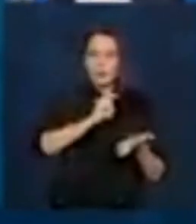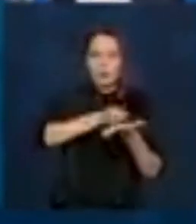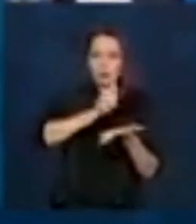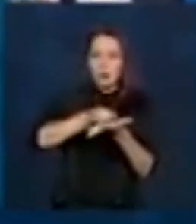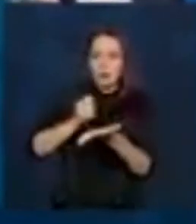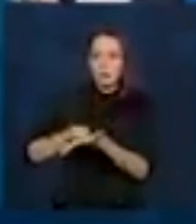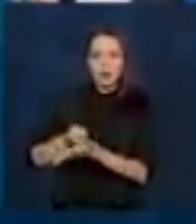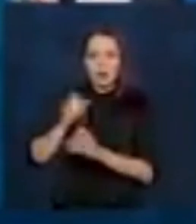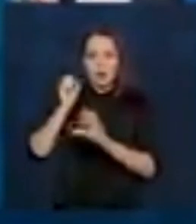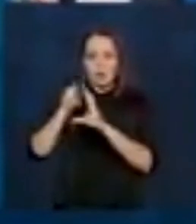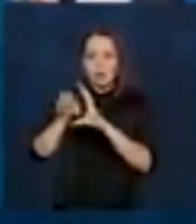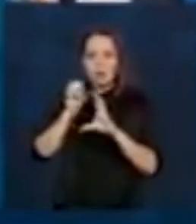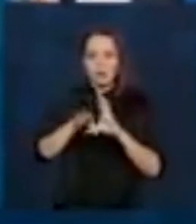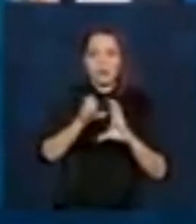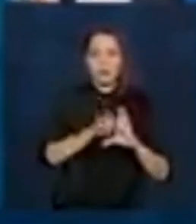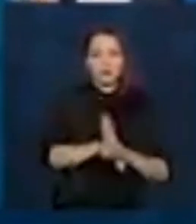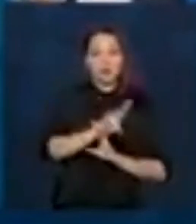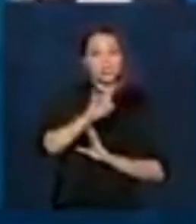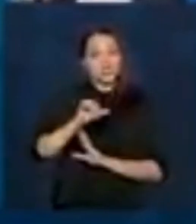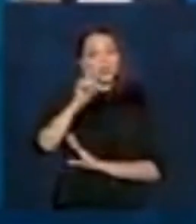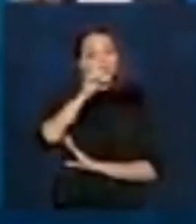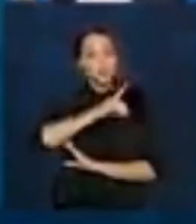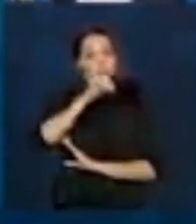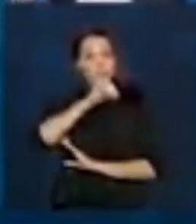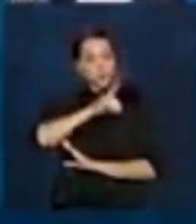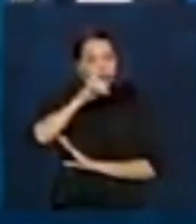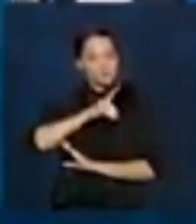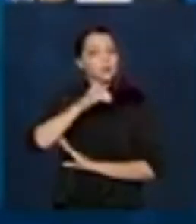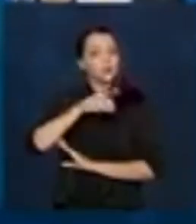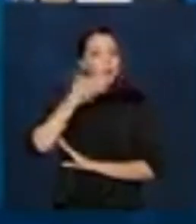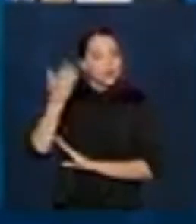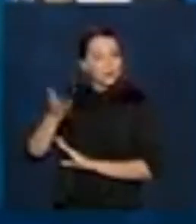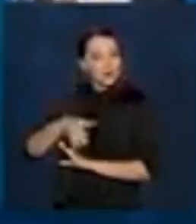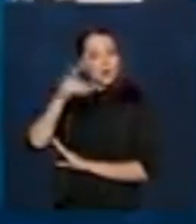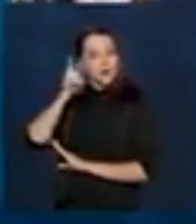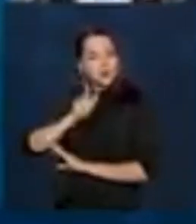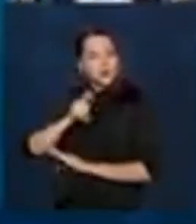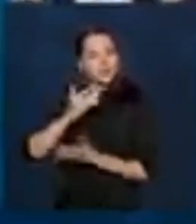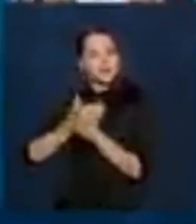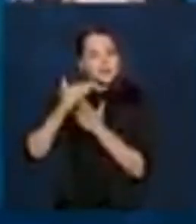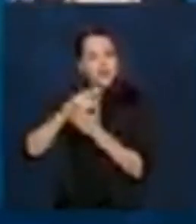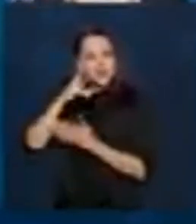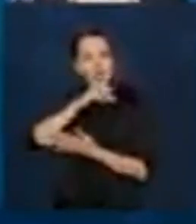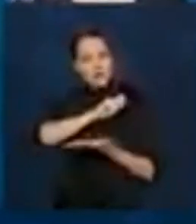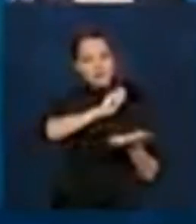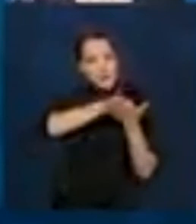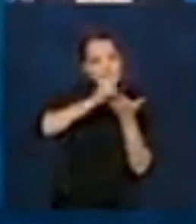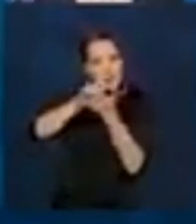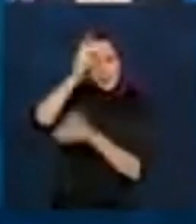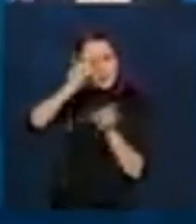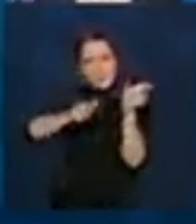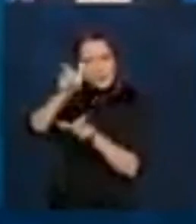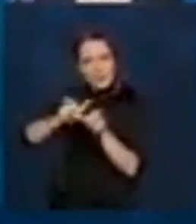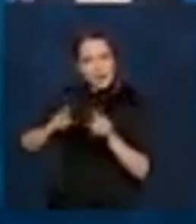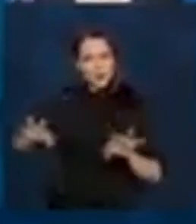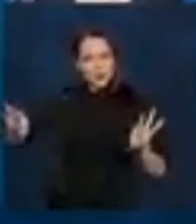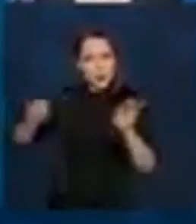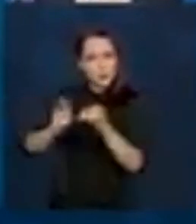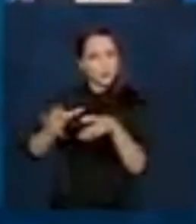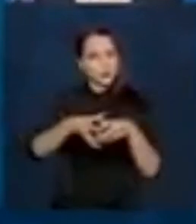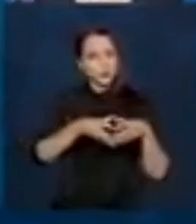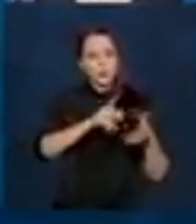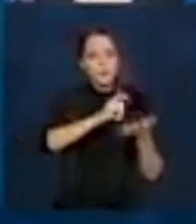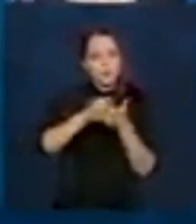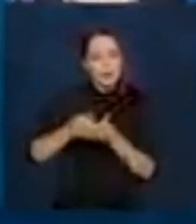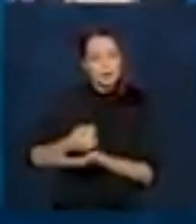aos domingos para que a gente consiga pagar todas as pessoas, isso é impressionante. São